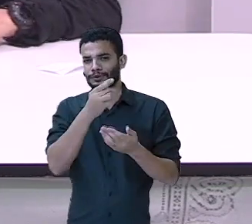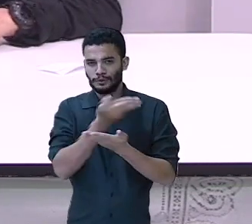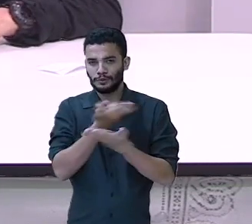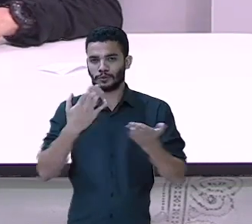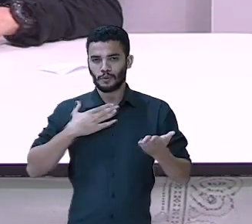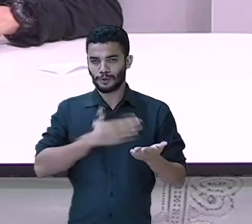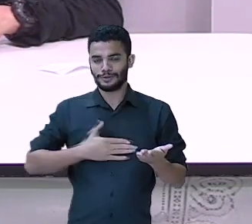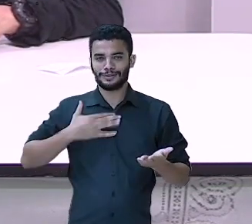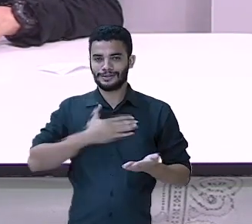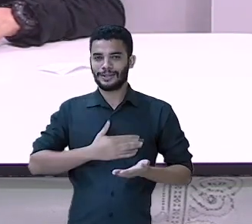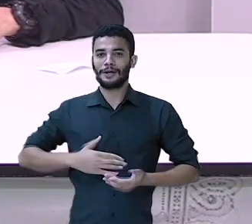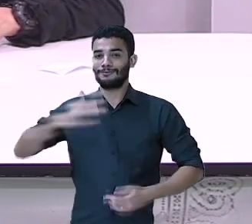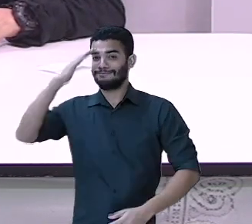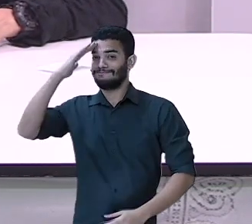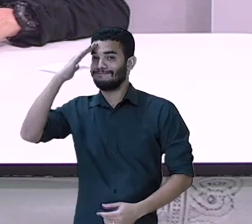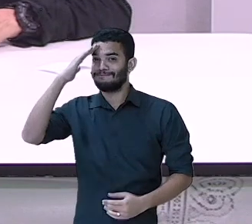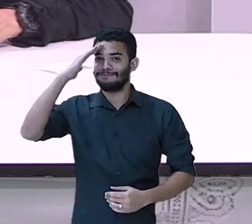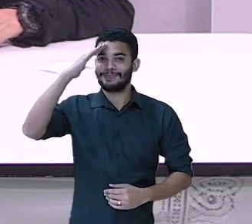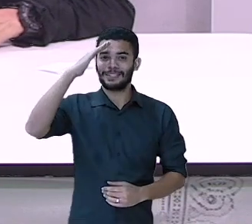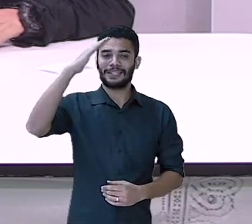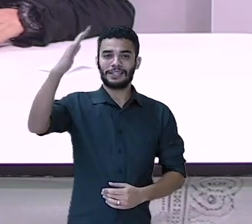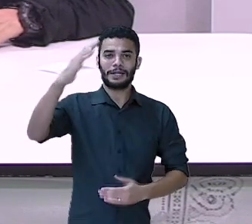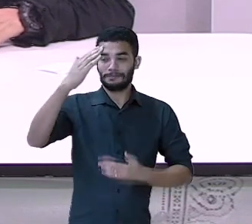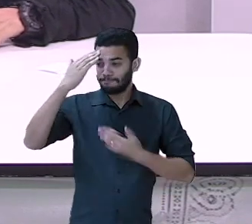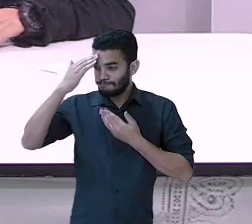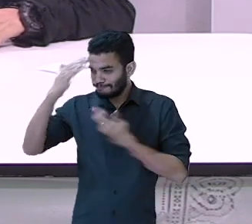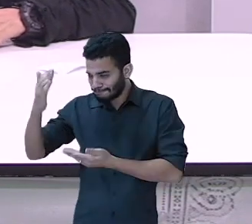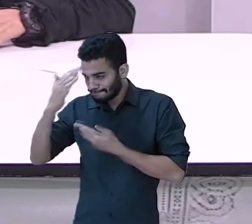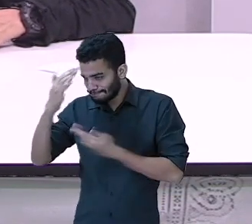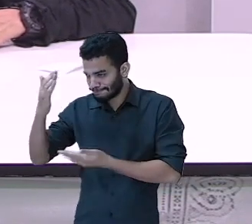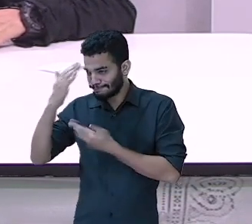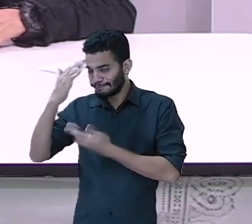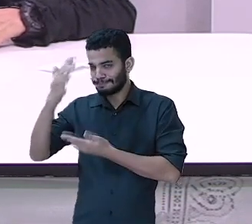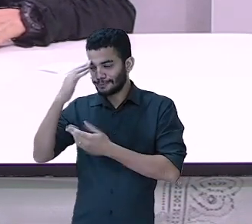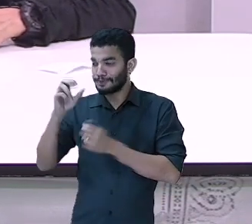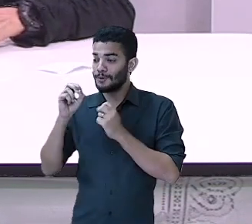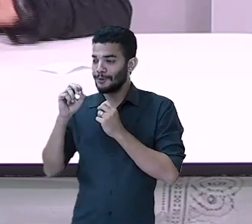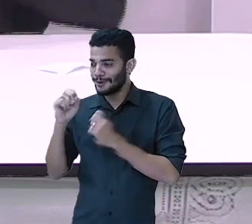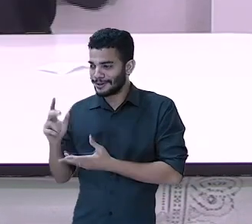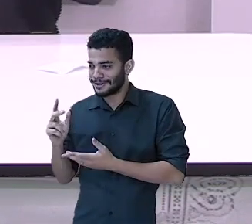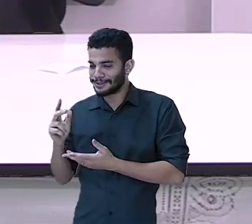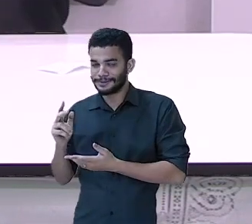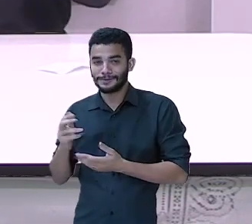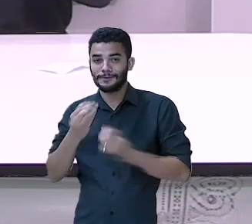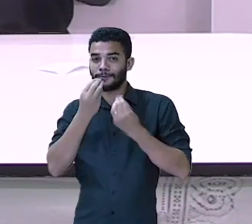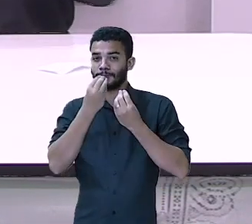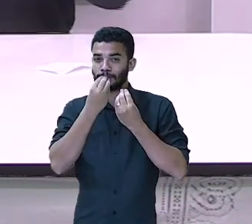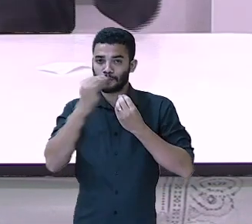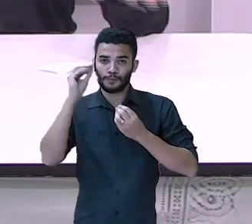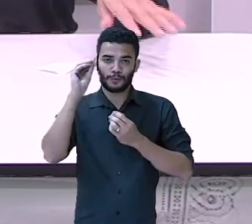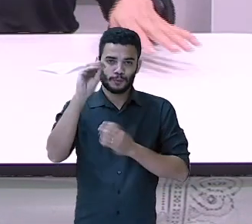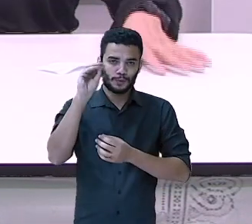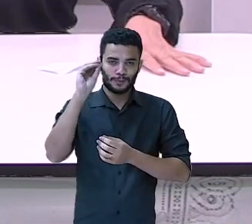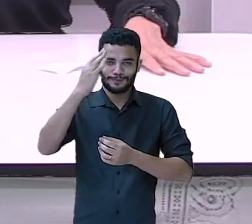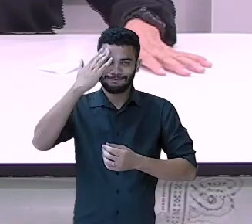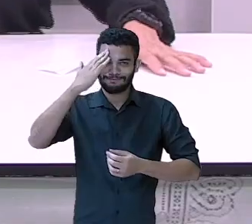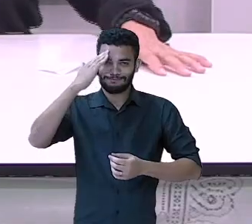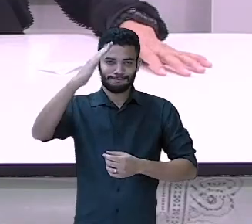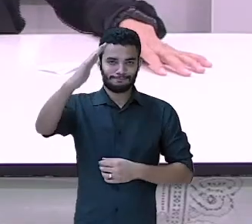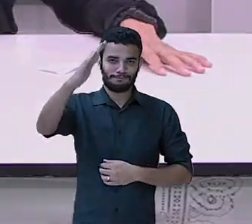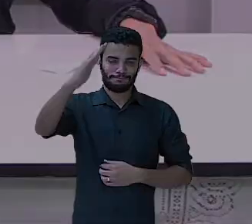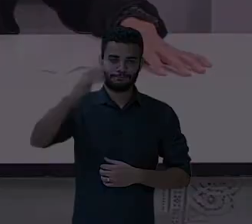até a nossa próxima semana. Obrigada, Carol. Obrigada a você. participado com a gente. Beijo, pessoal. Até mais.